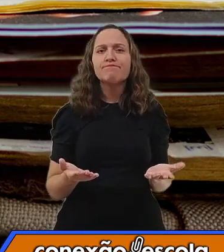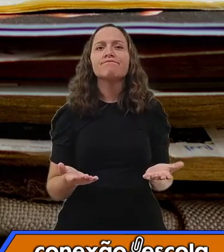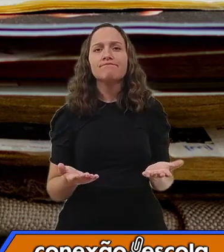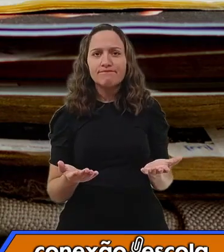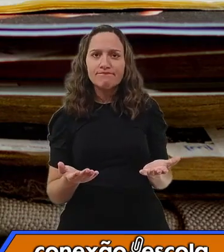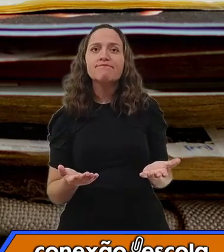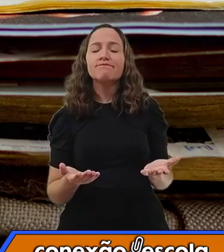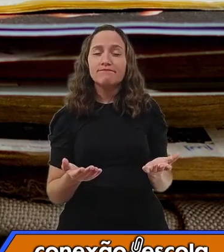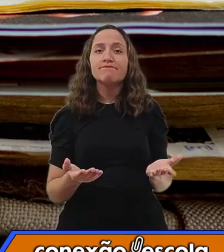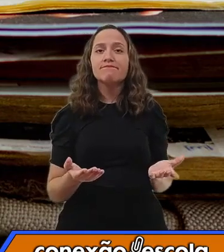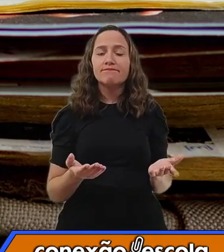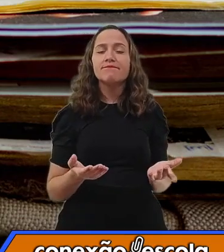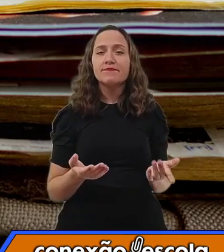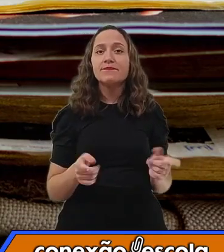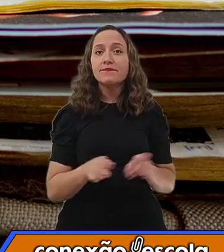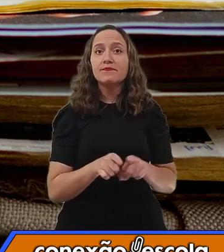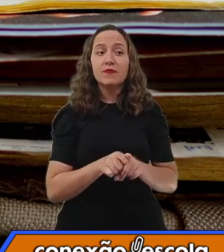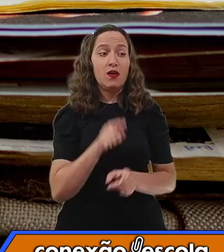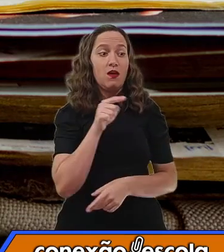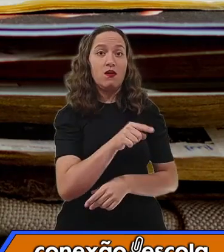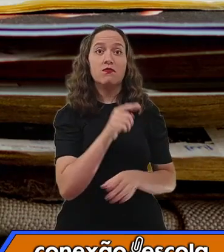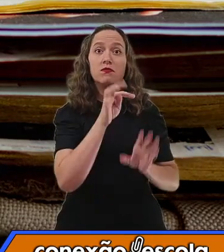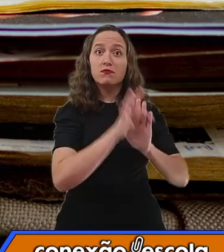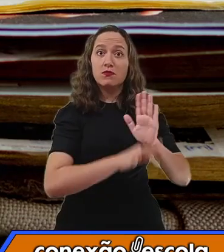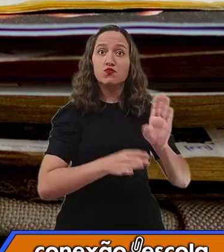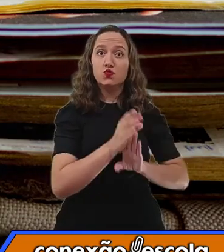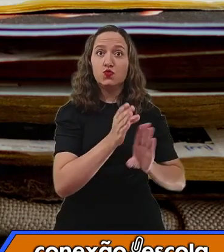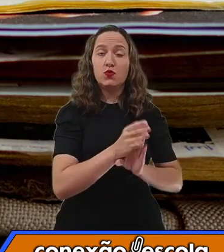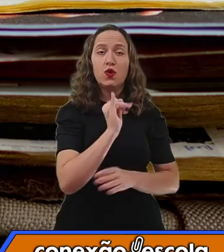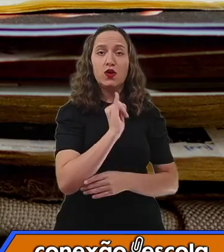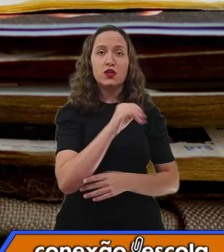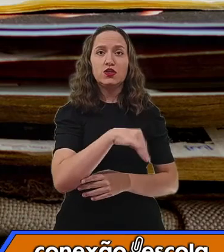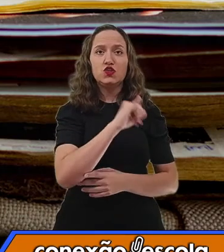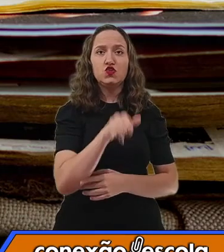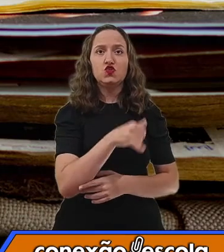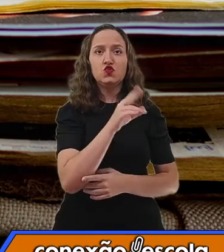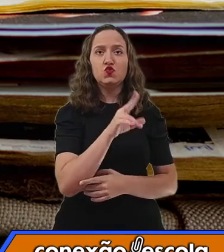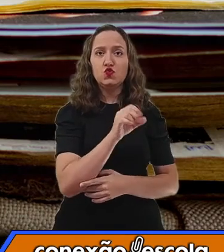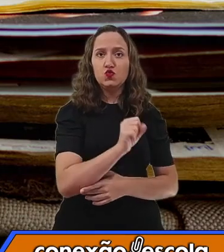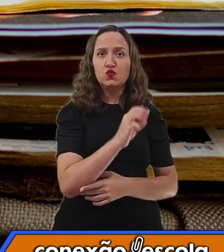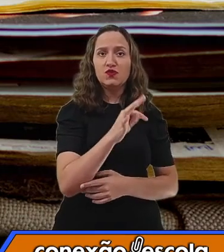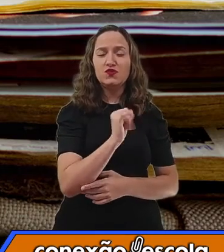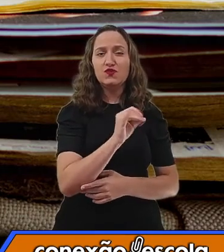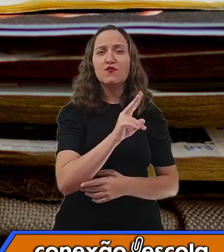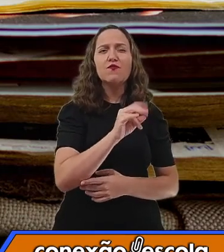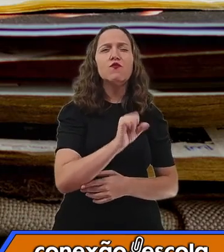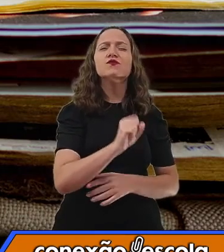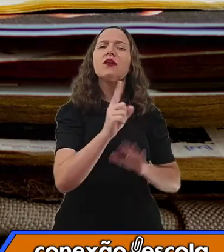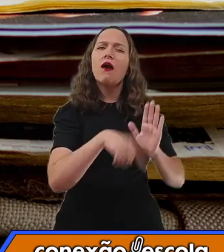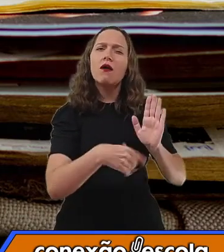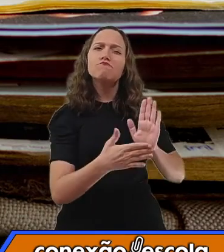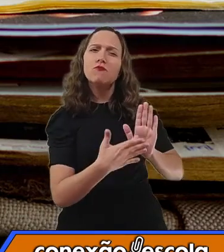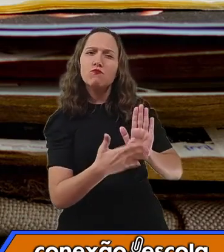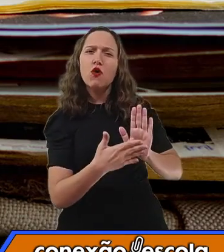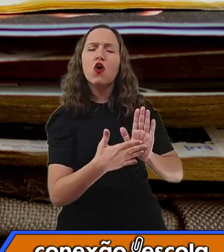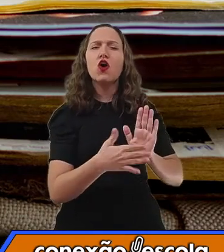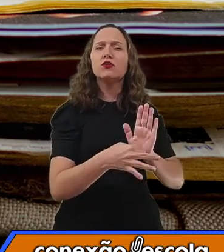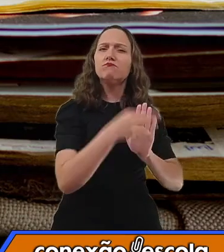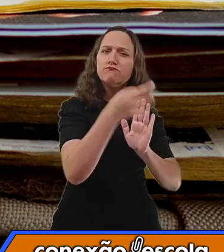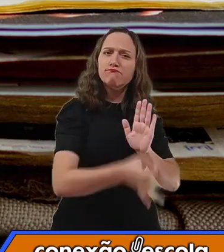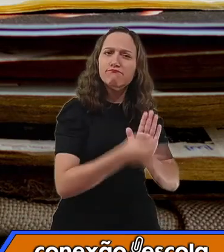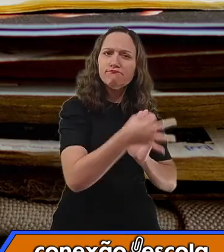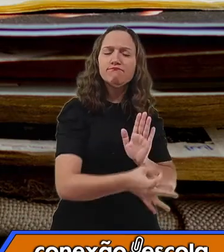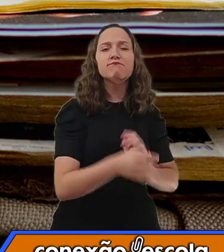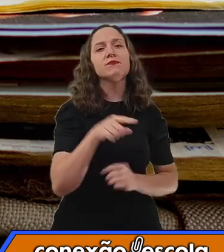No caso, os textos injuntivos, né? Ele vai ali sugerir, né? Propor. Vimos também